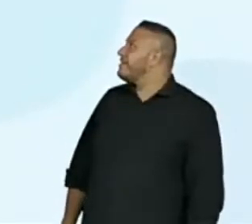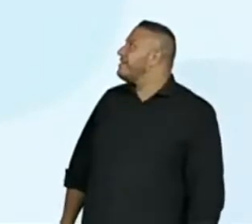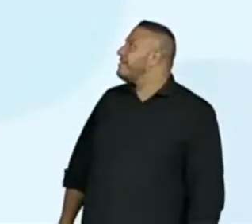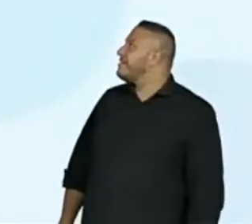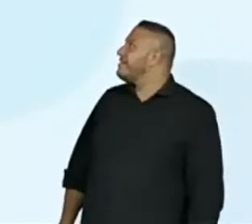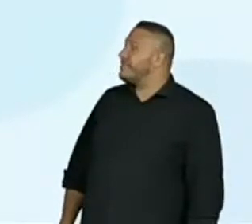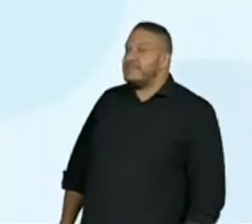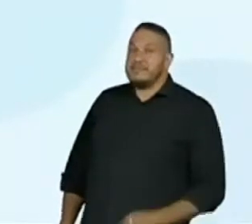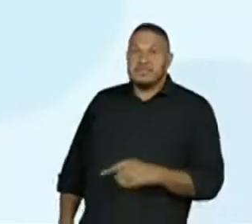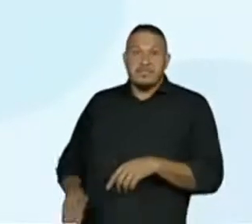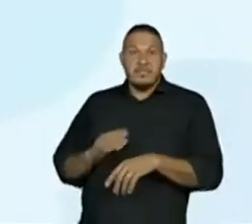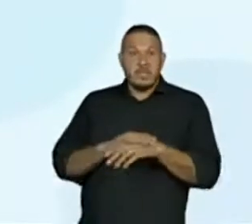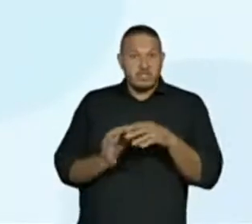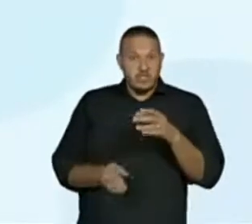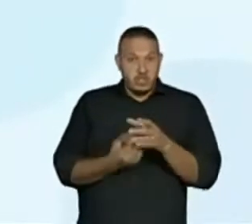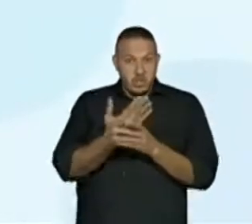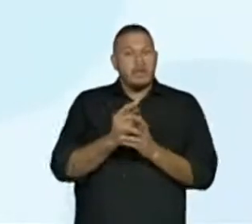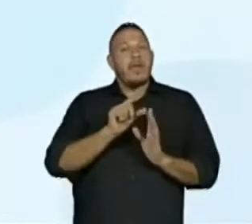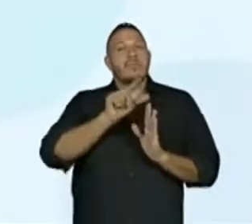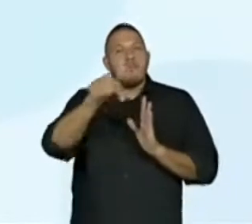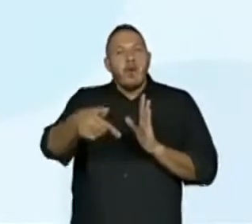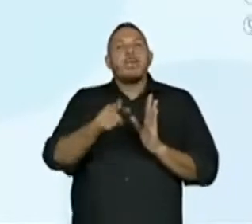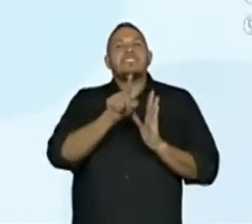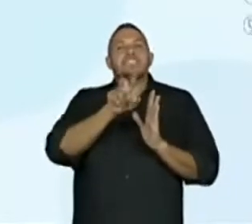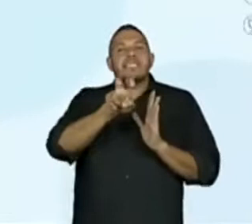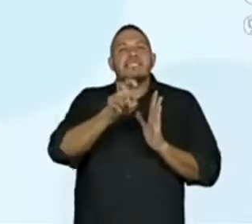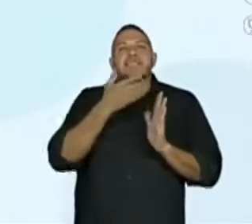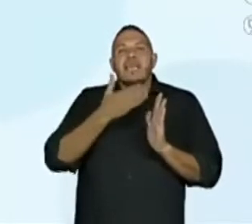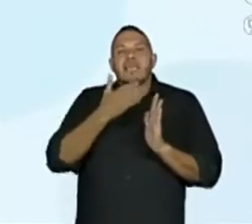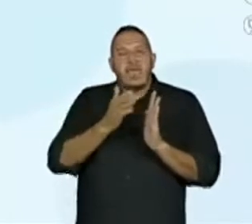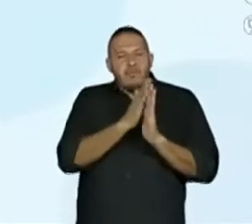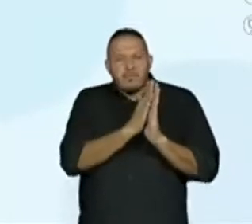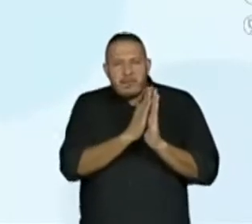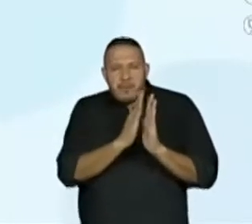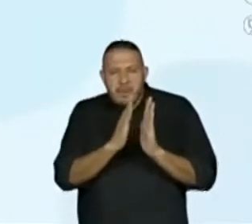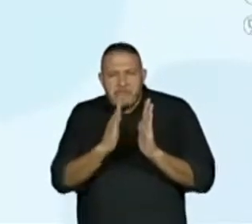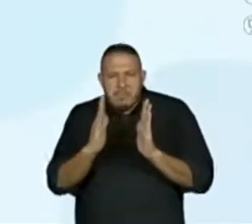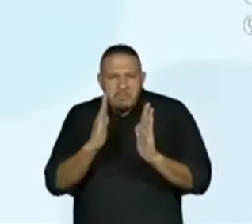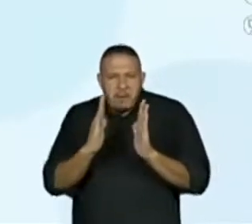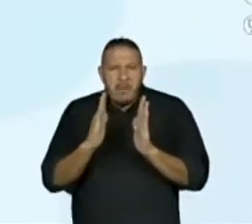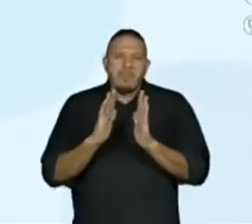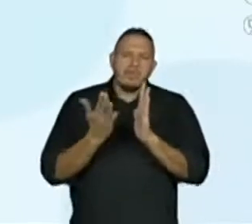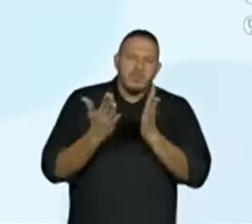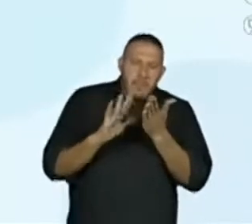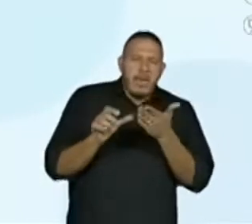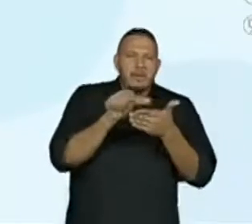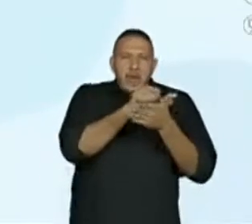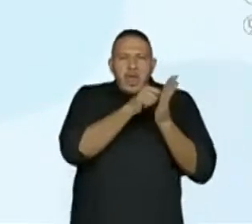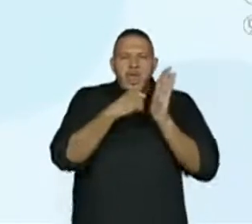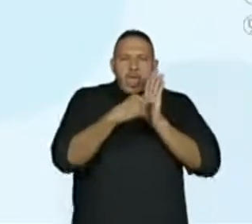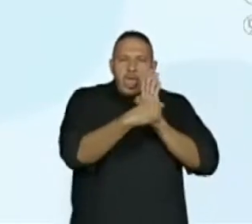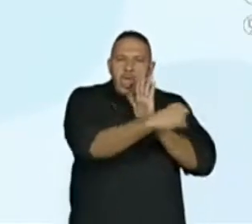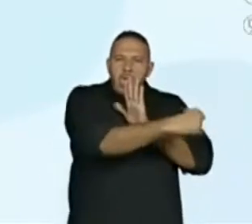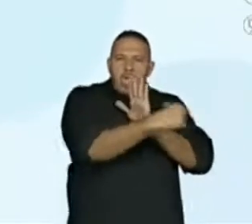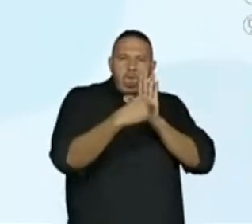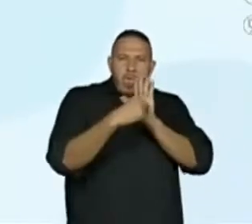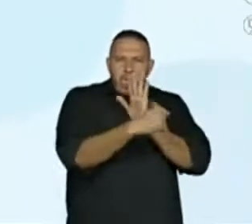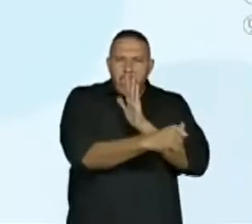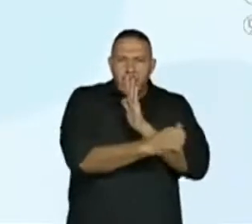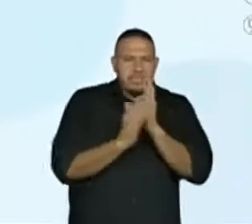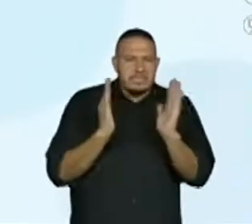surge na segunda quinzena de dezembro eu tenho aqui uma marcação de passagem de tempo